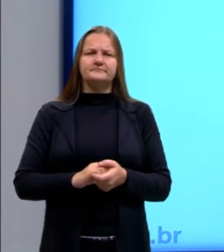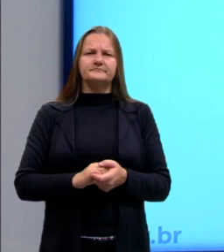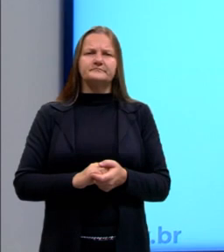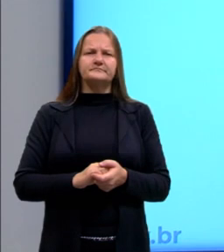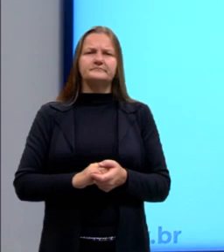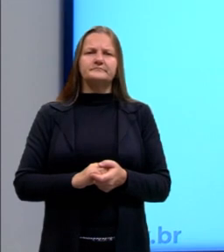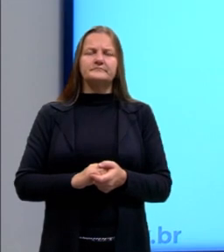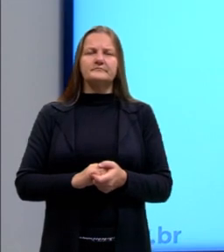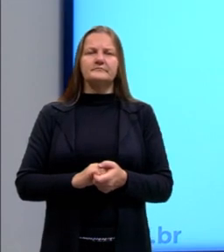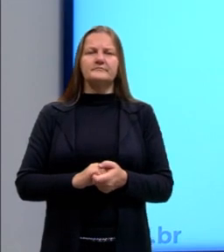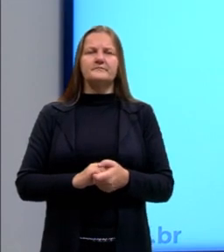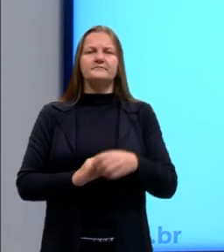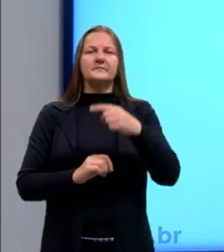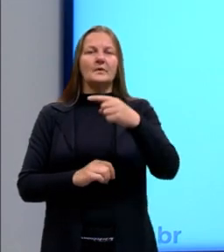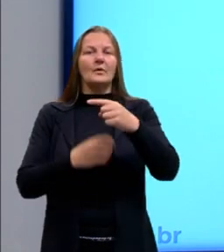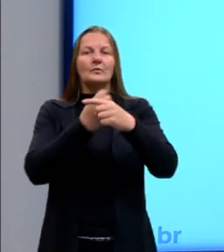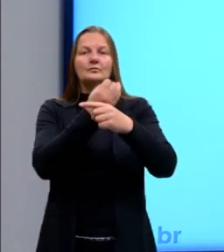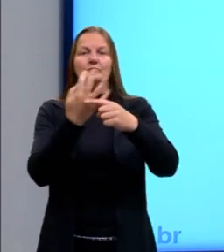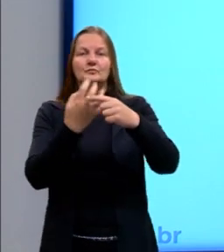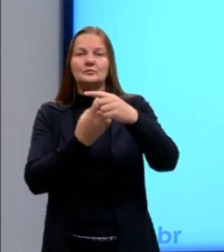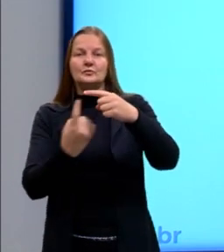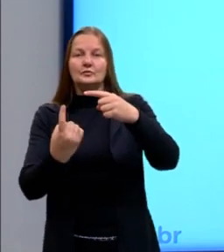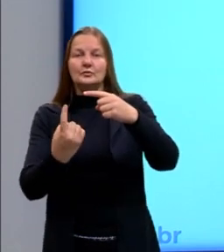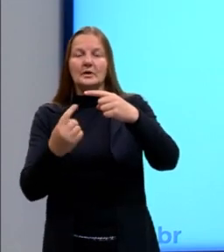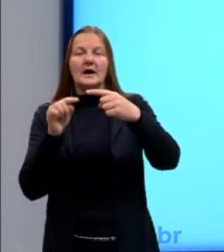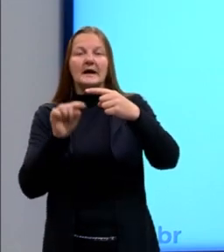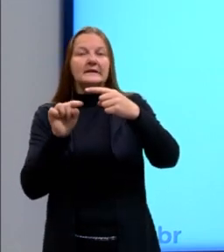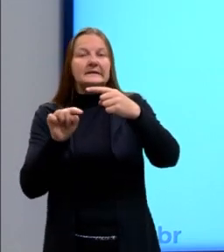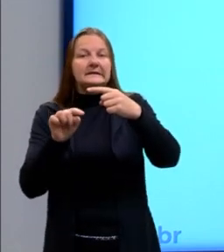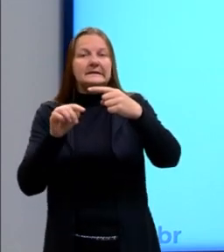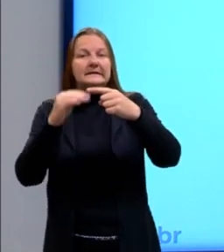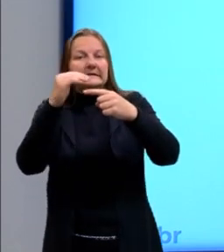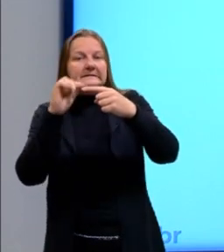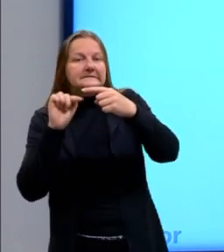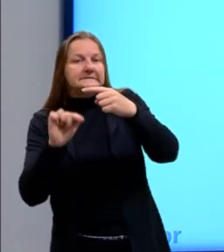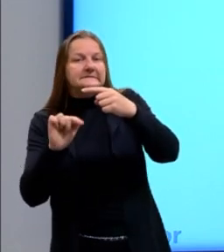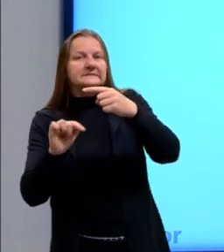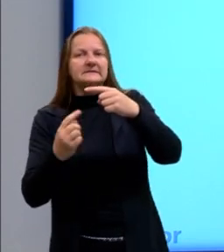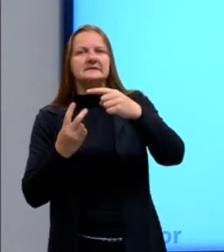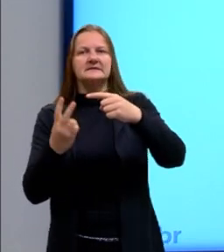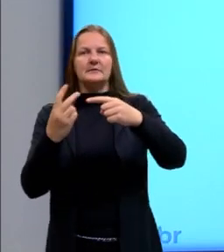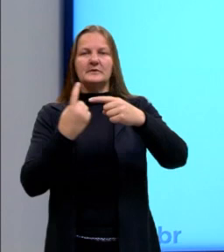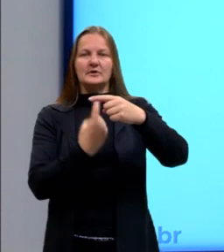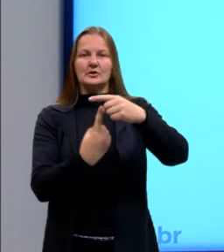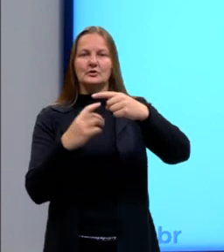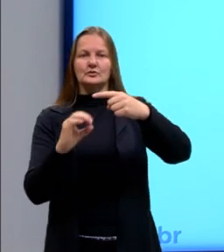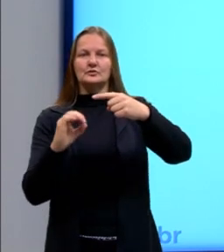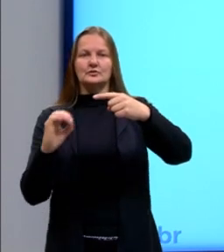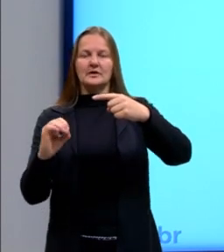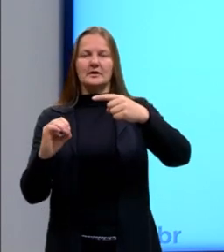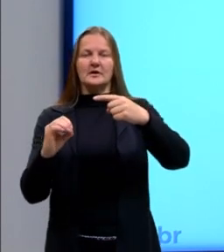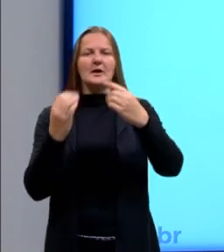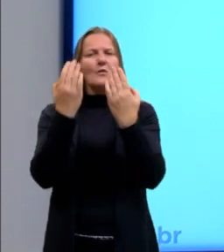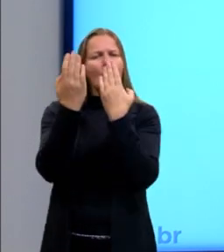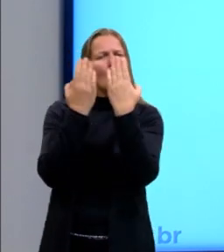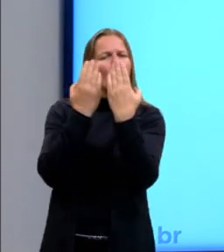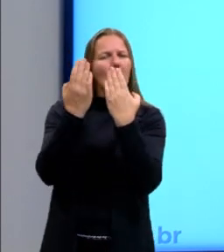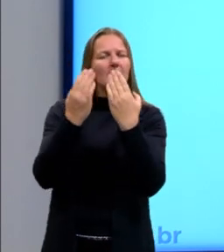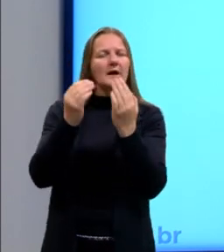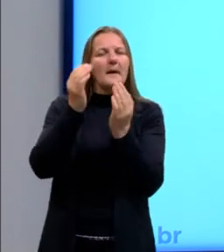cujo denominador é igual a 100 e ela indica uma comparação de uma parte com o todo.